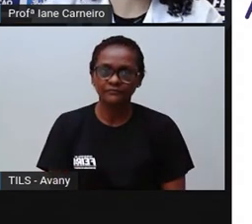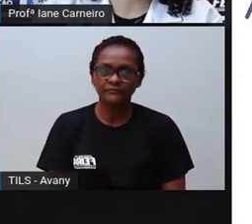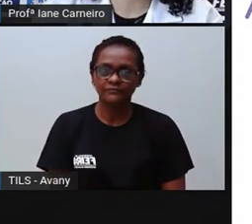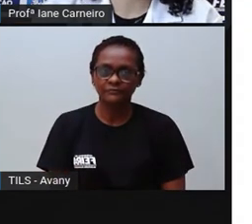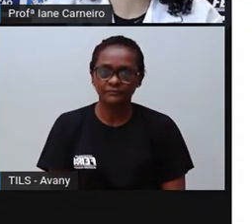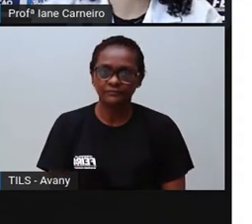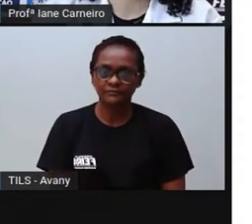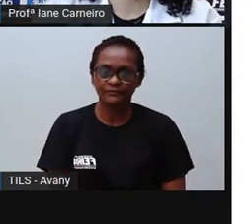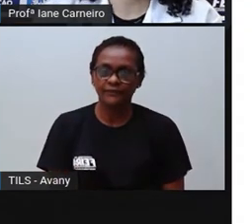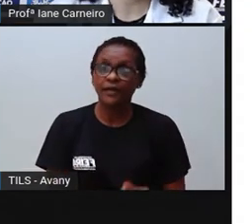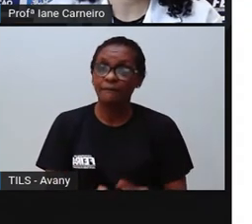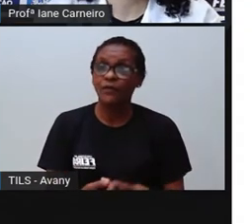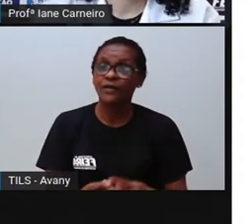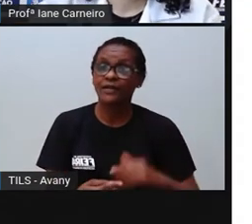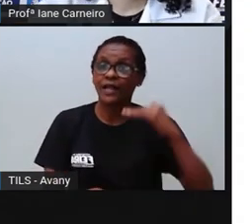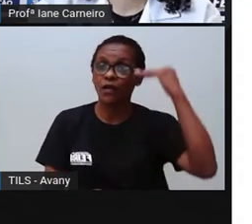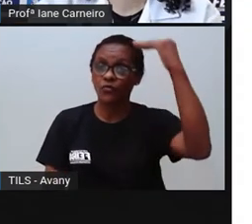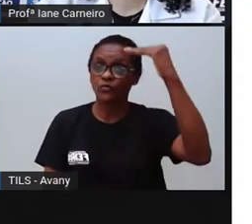crianças.